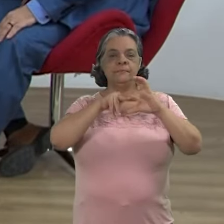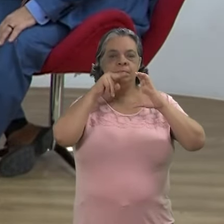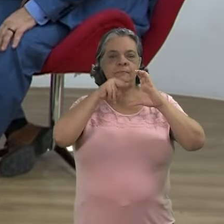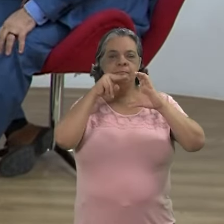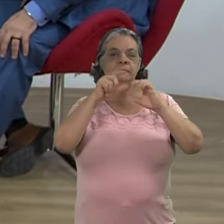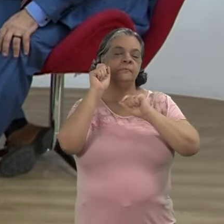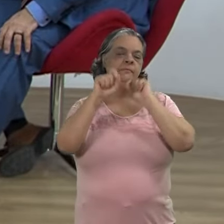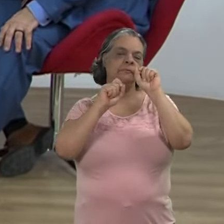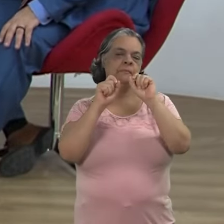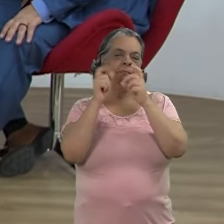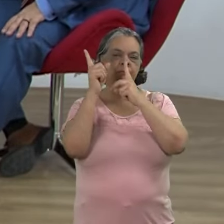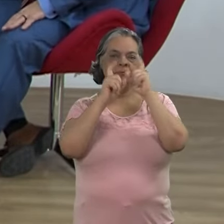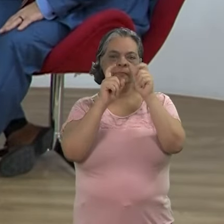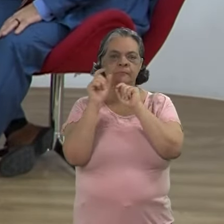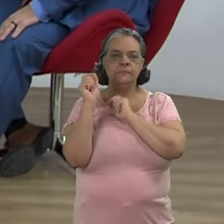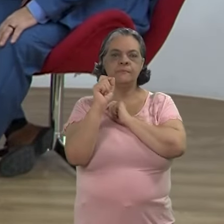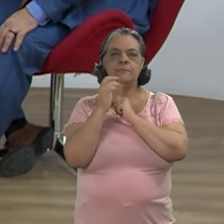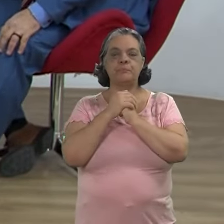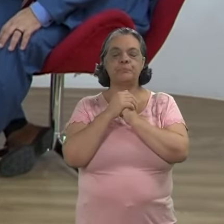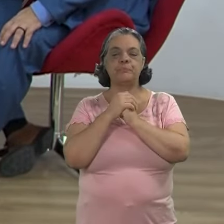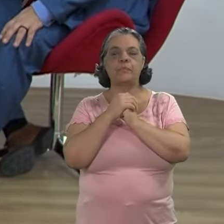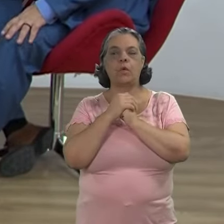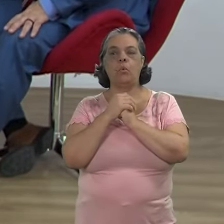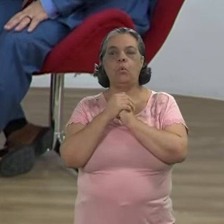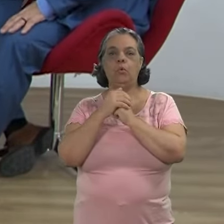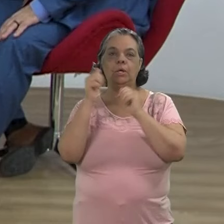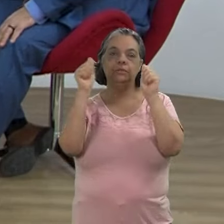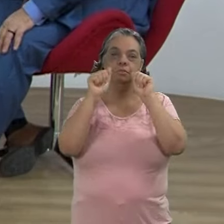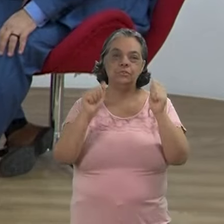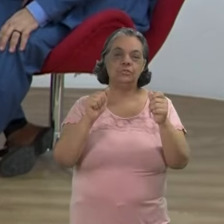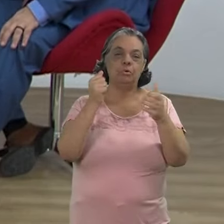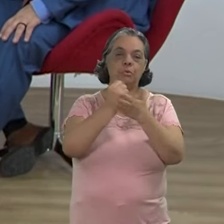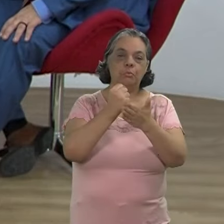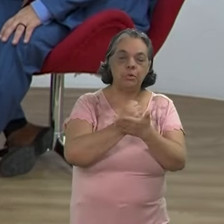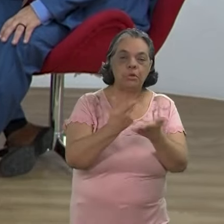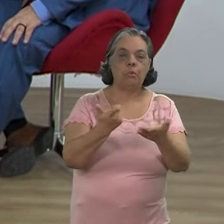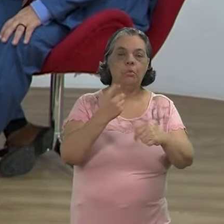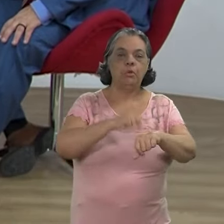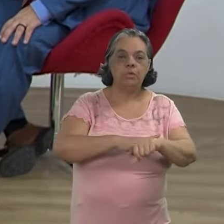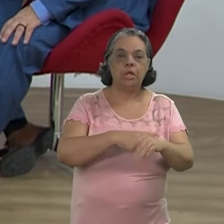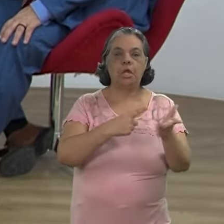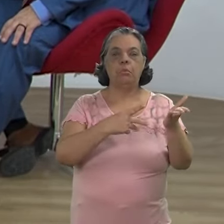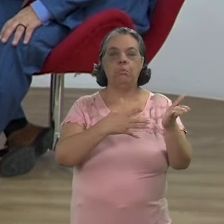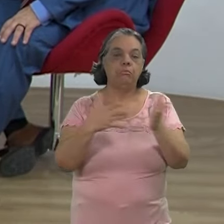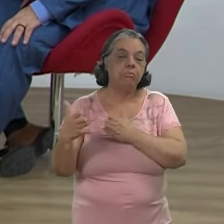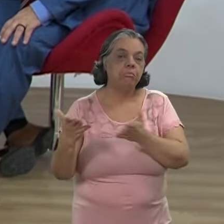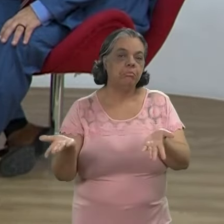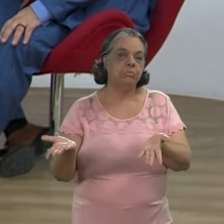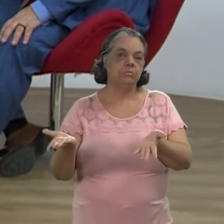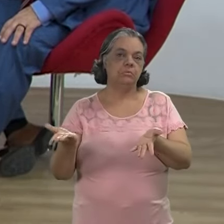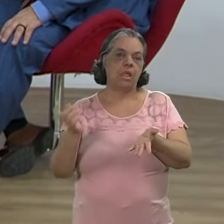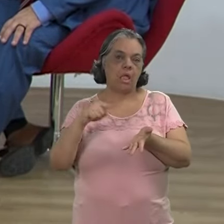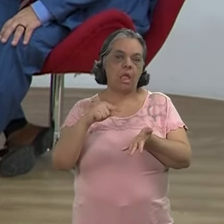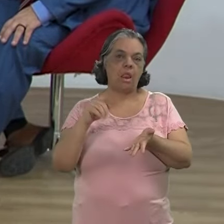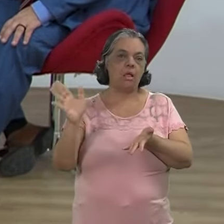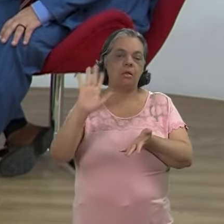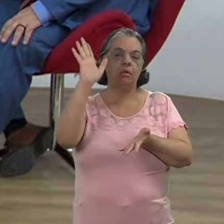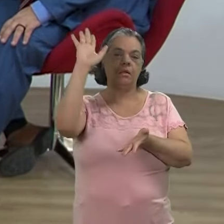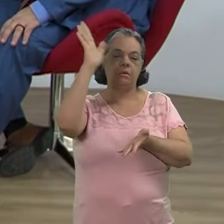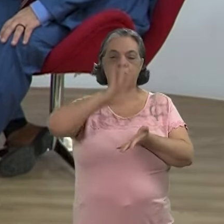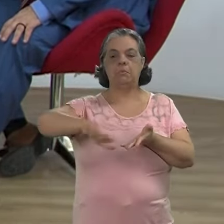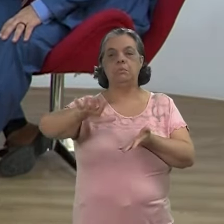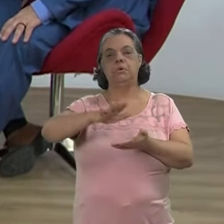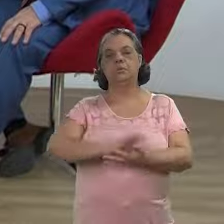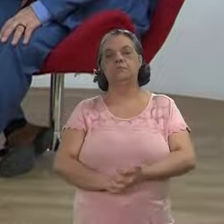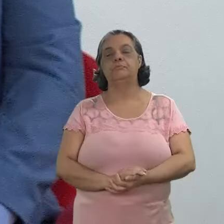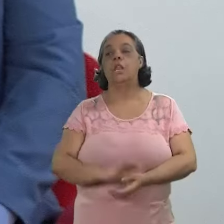o audiovisual no sentido de uma expressão artística ou documental ou de um tempo ou de uma singularidade ela é